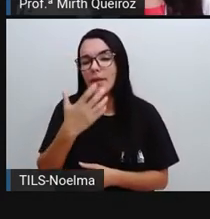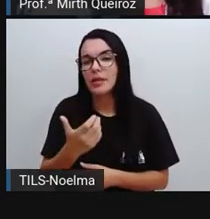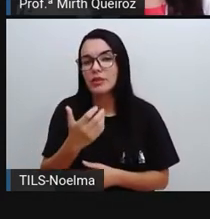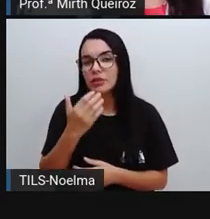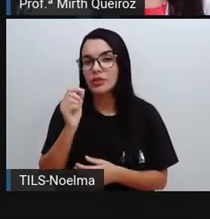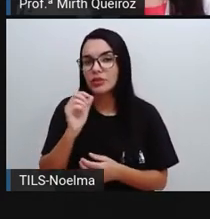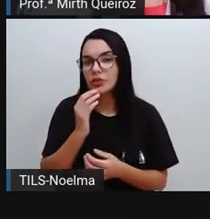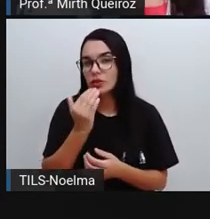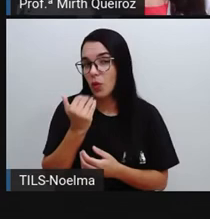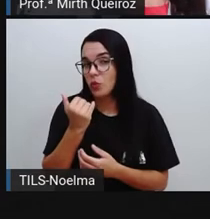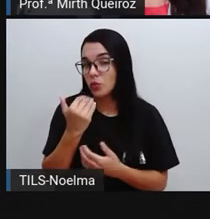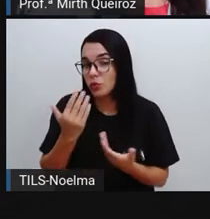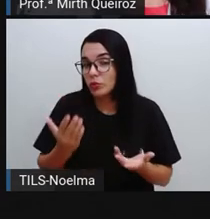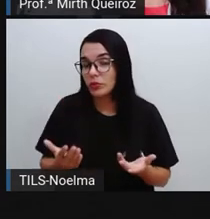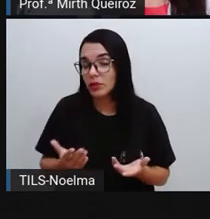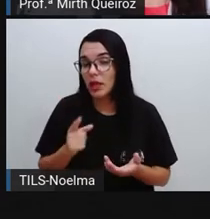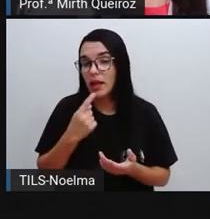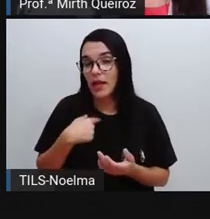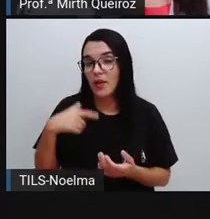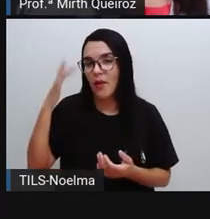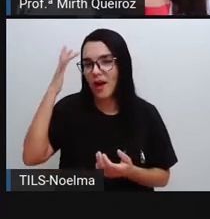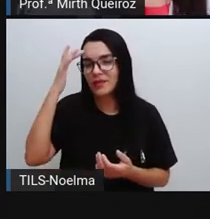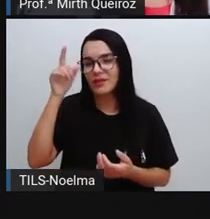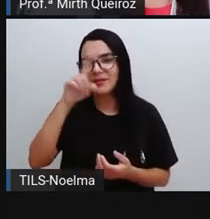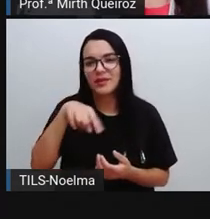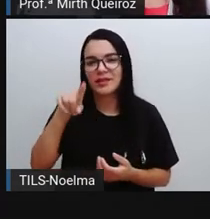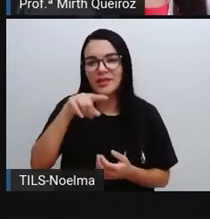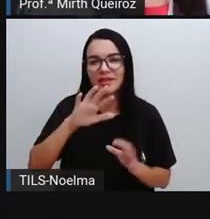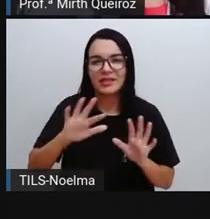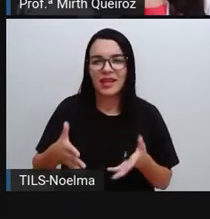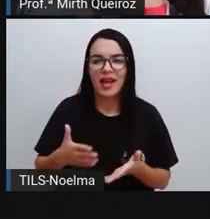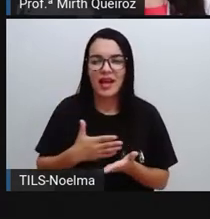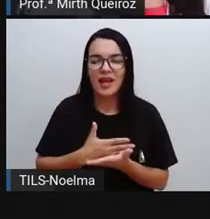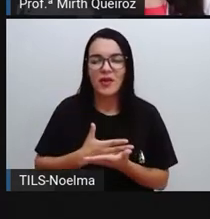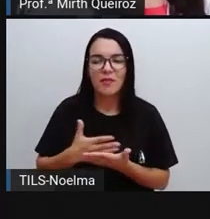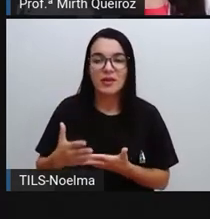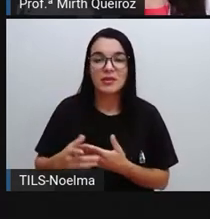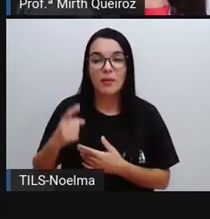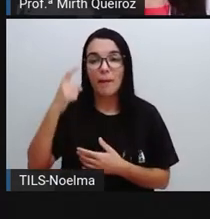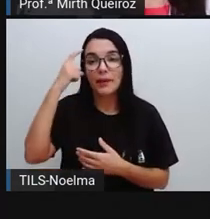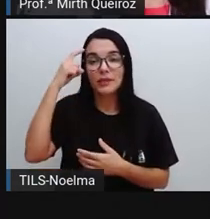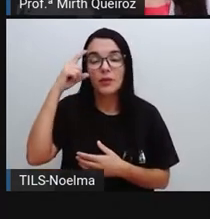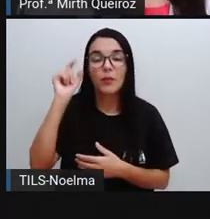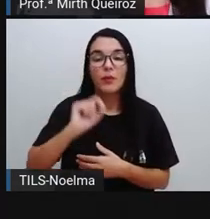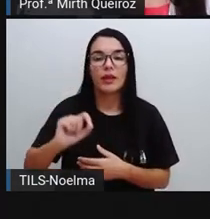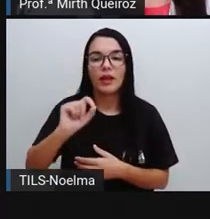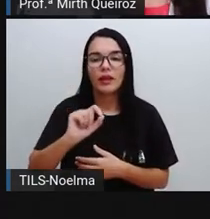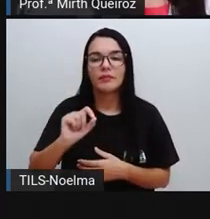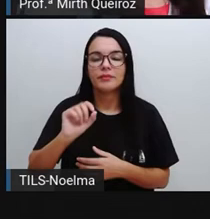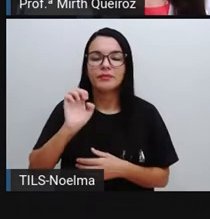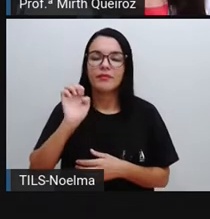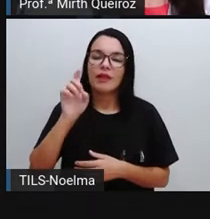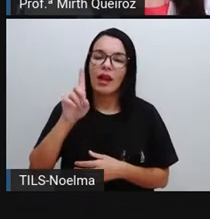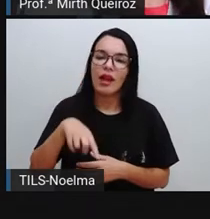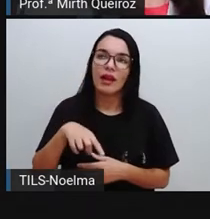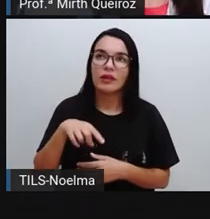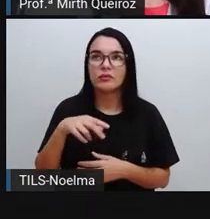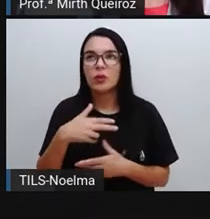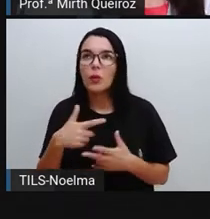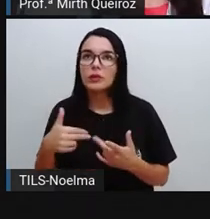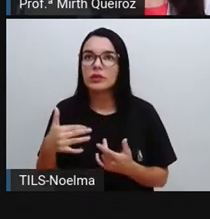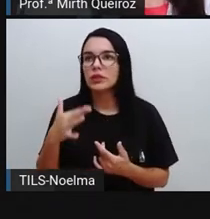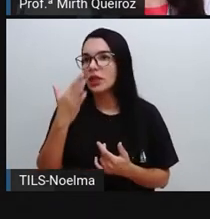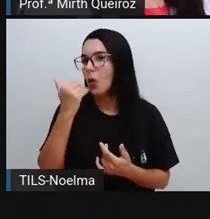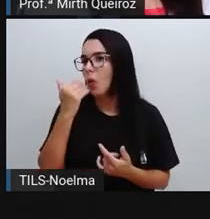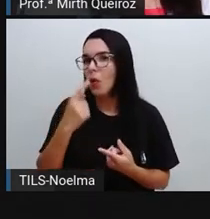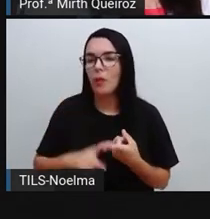consumo, né? E eu acredito que vocês já de início imaginaram que é algo que vocês consumiam, né? Que